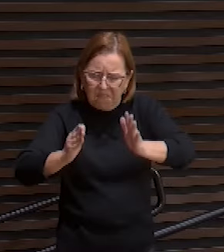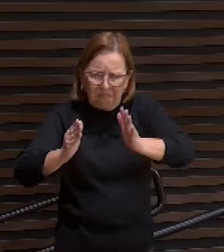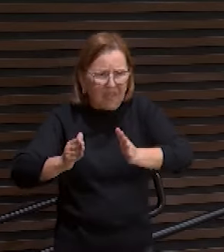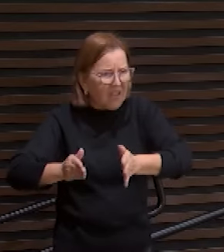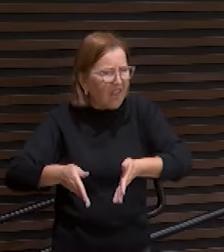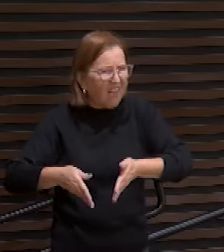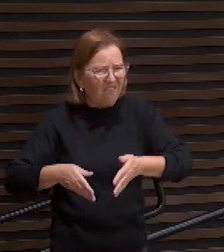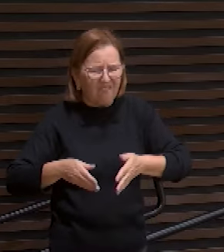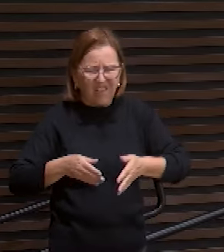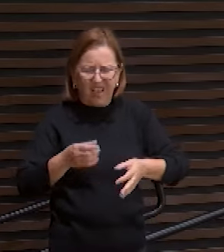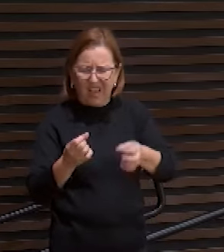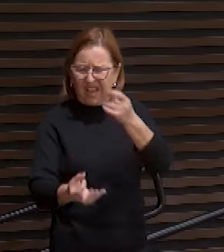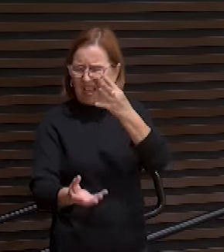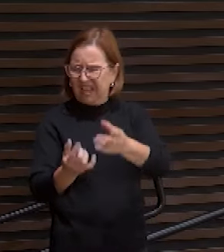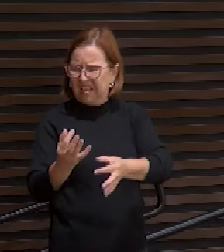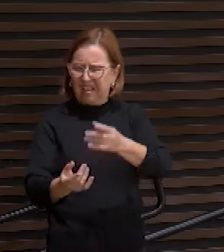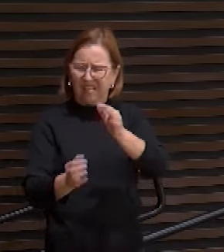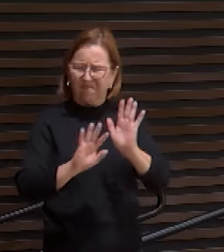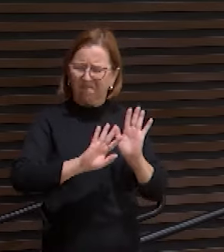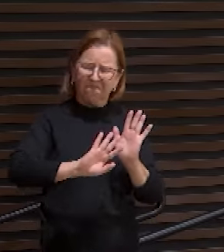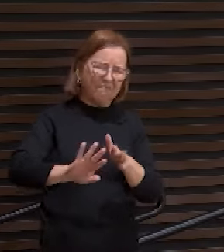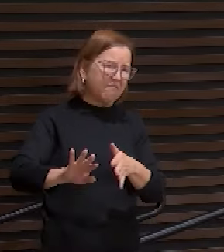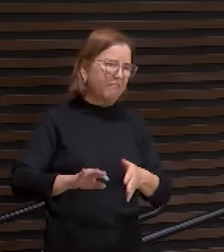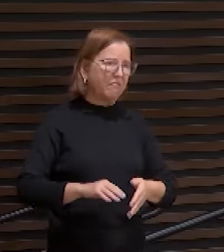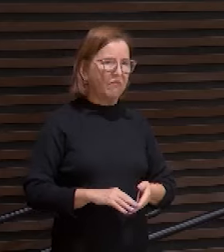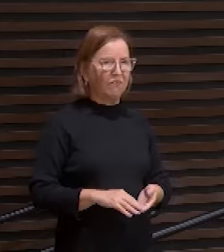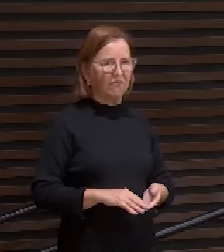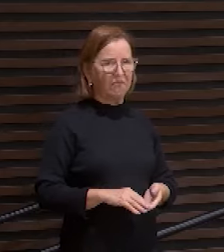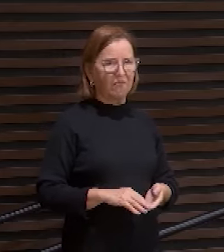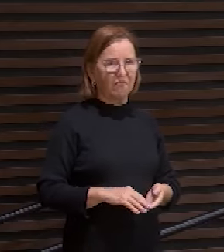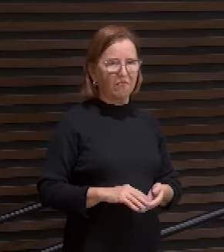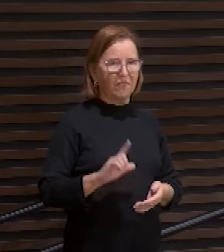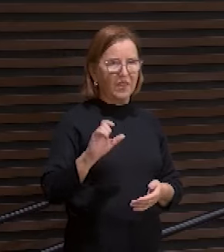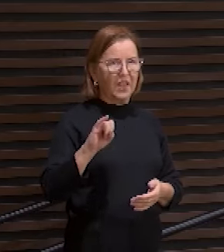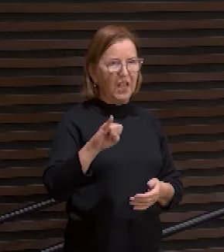tacava fogo queima e deixa lá é lixo